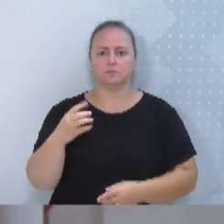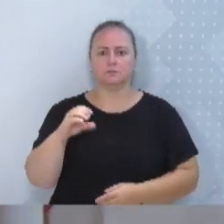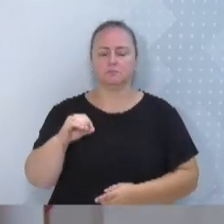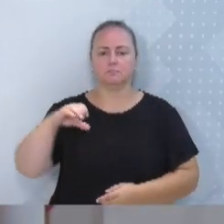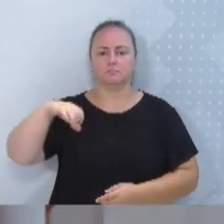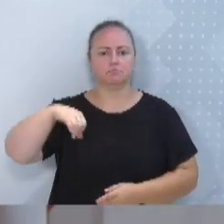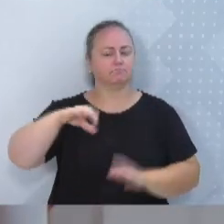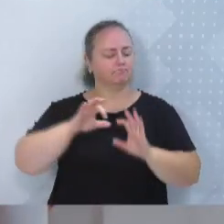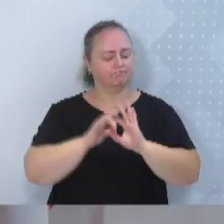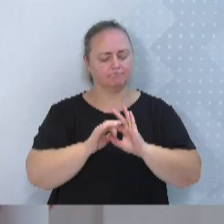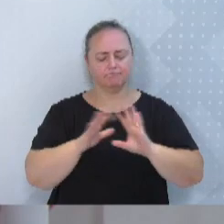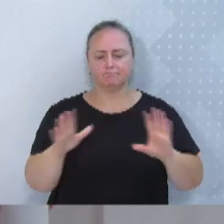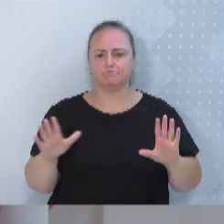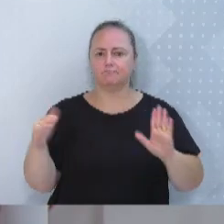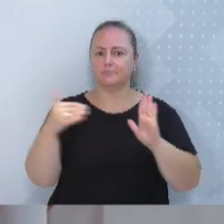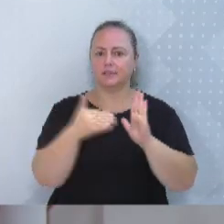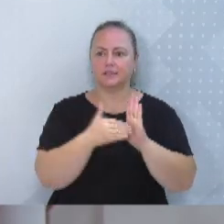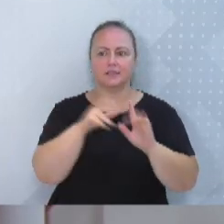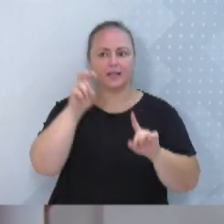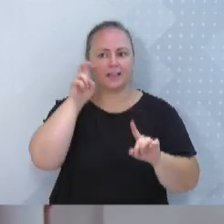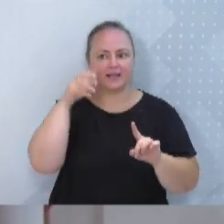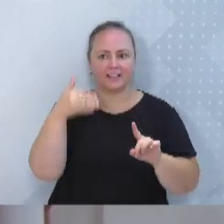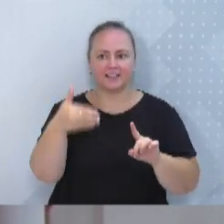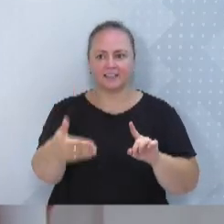e até quinta-feira que vem. Obrigada.